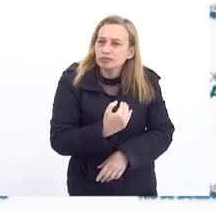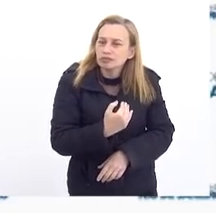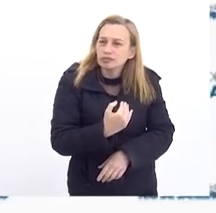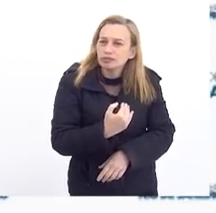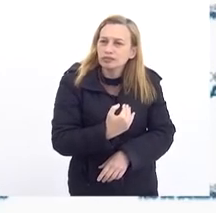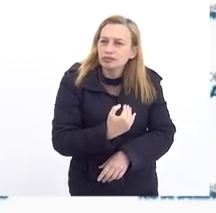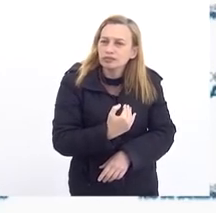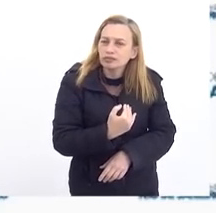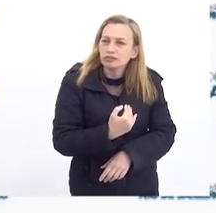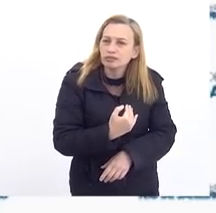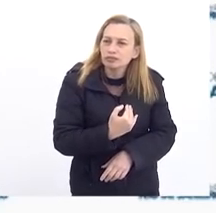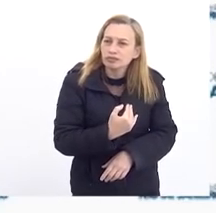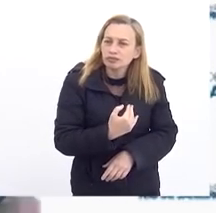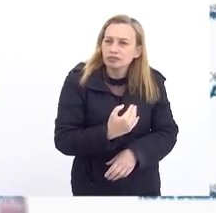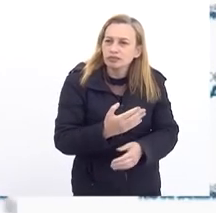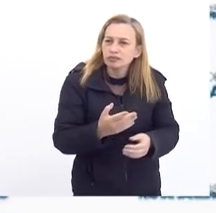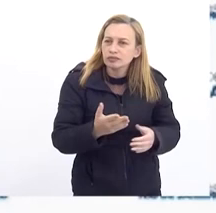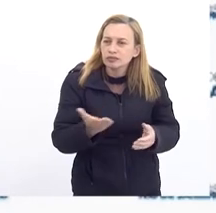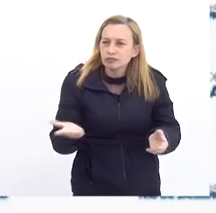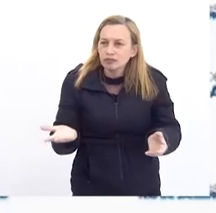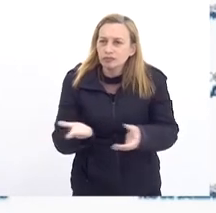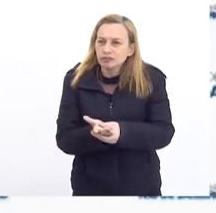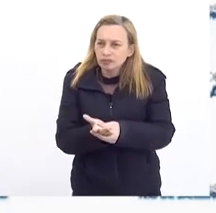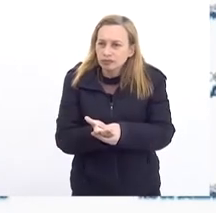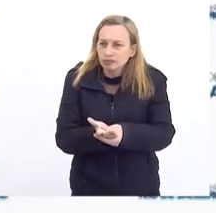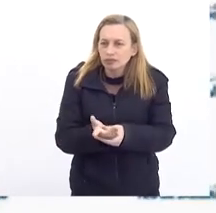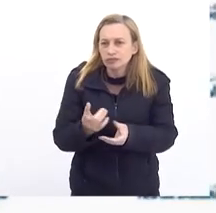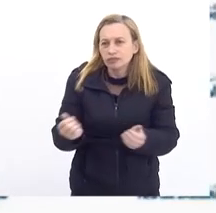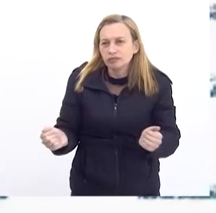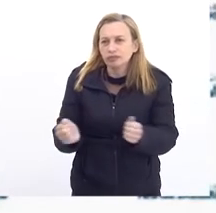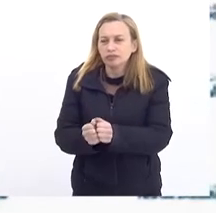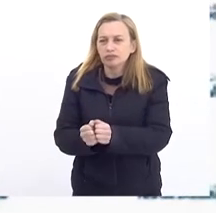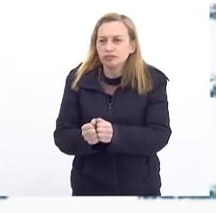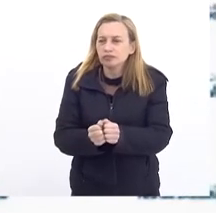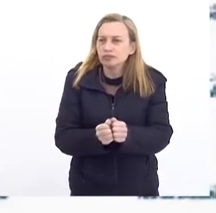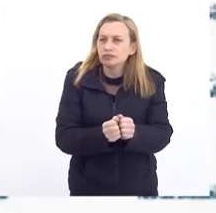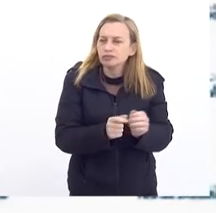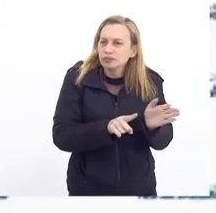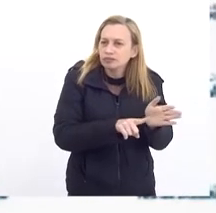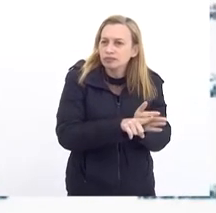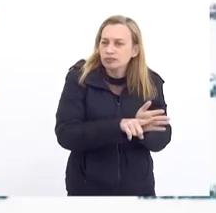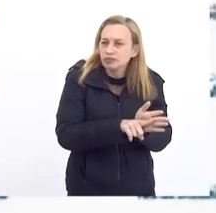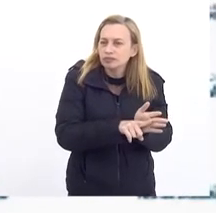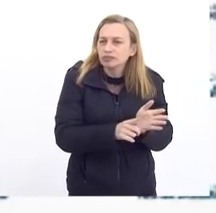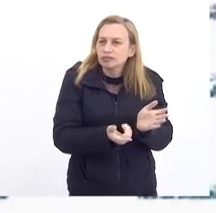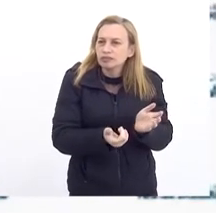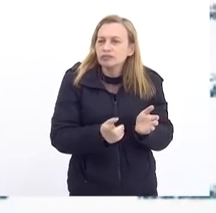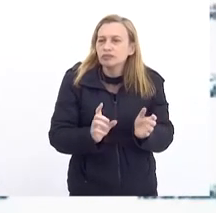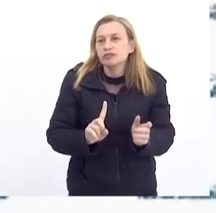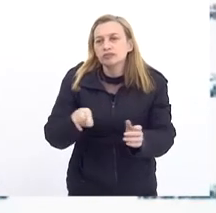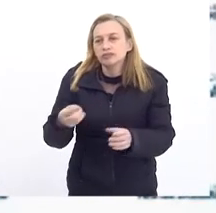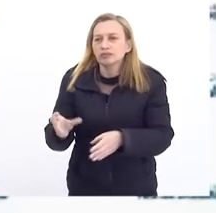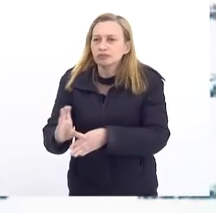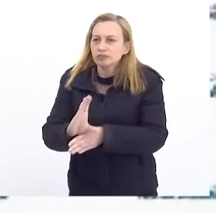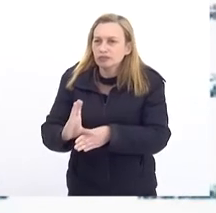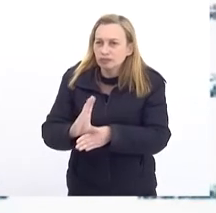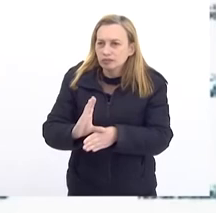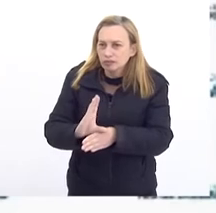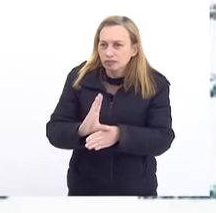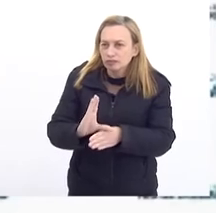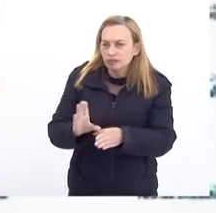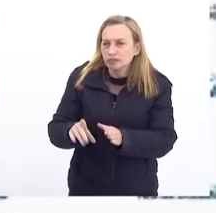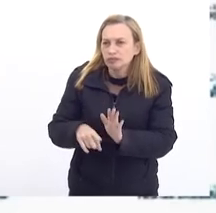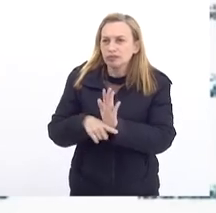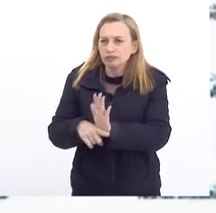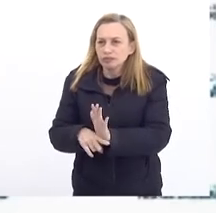Normalmente O processo Aqui vai A junta De revisão Fiscal Da junta Vai ao Conselho De contribuinte Eles têm